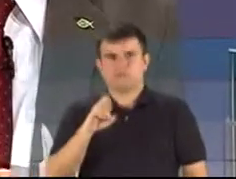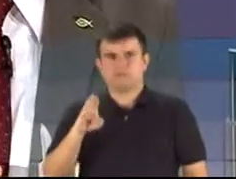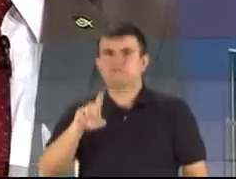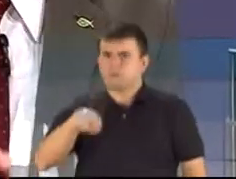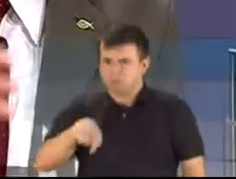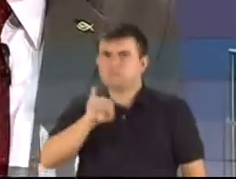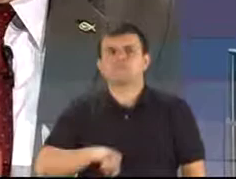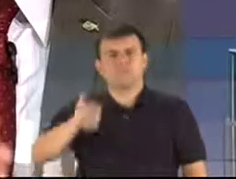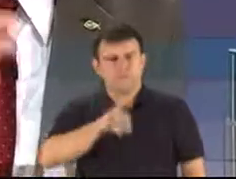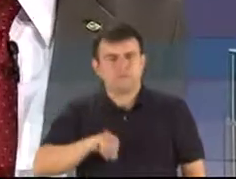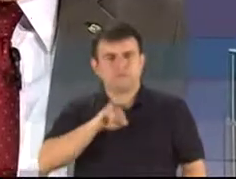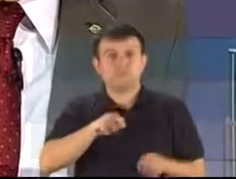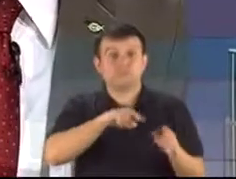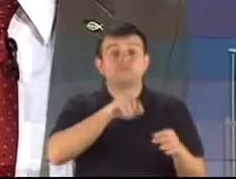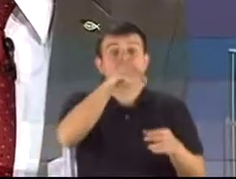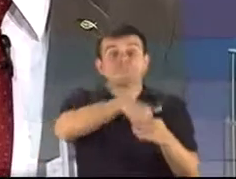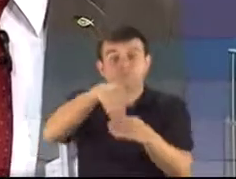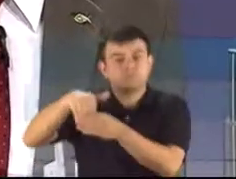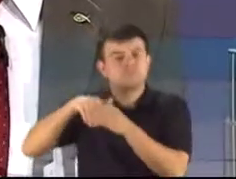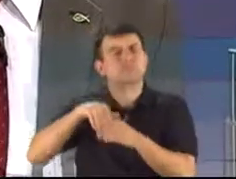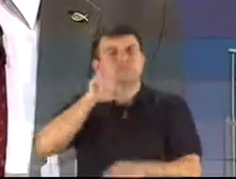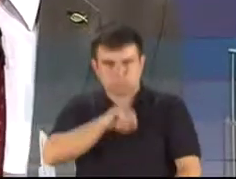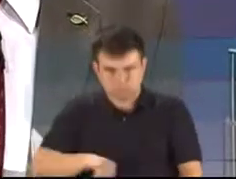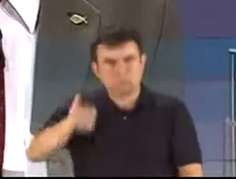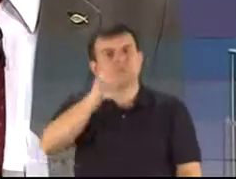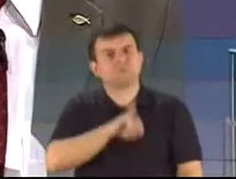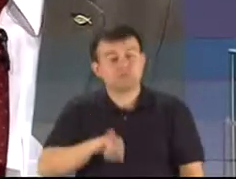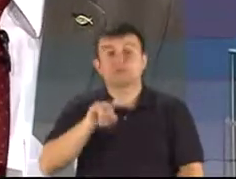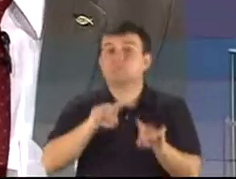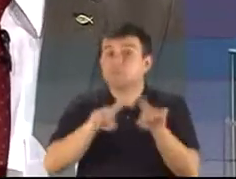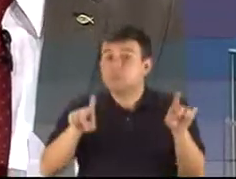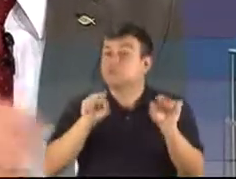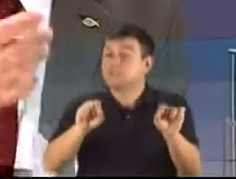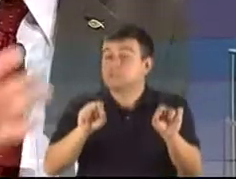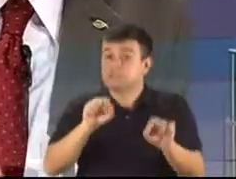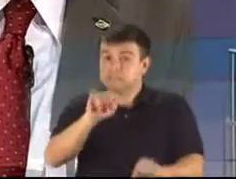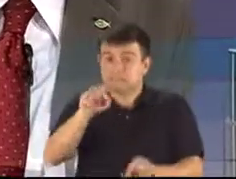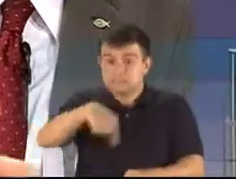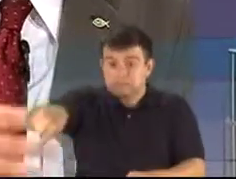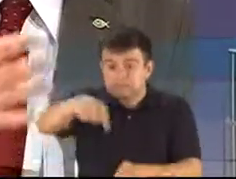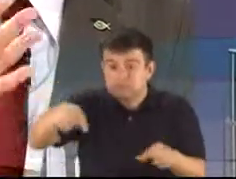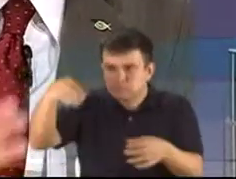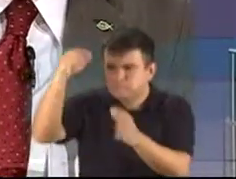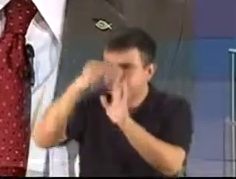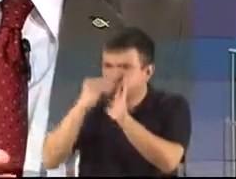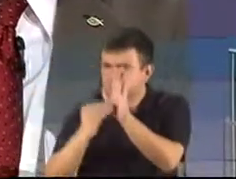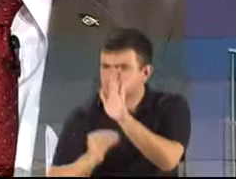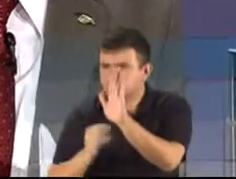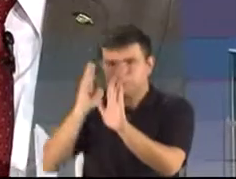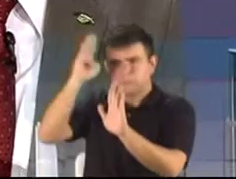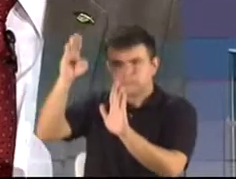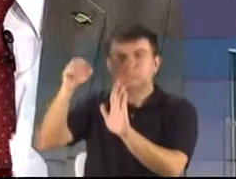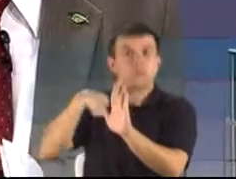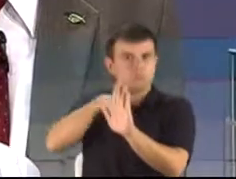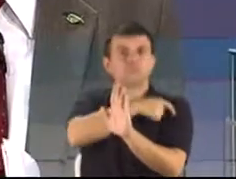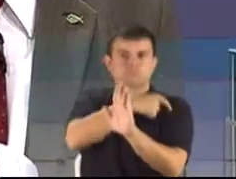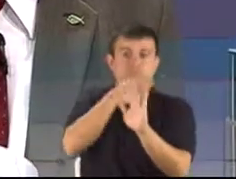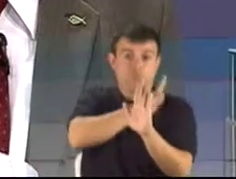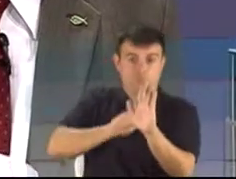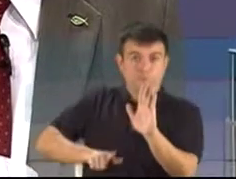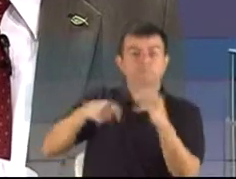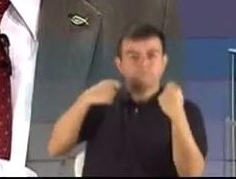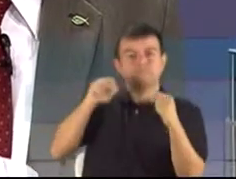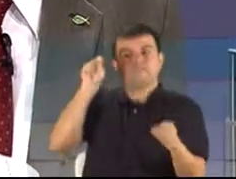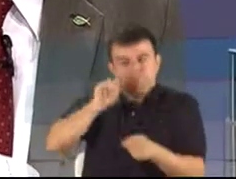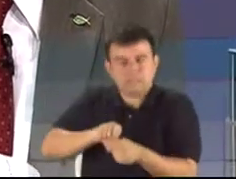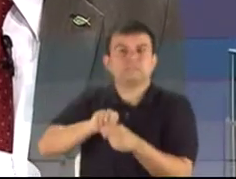importantes, mas tem que atender efetivamente aquilo que foi definido naquelas consultas e naqueles conselhos. Então, eu